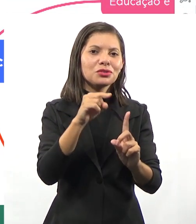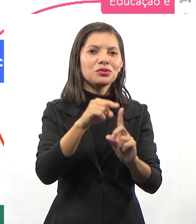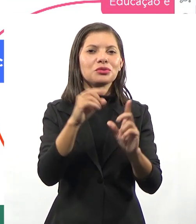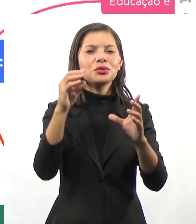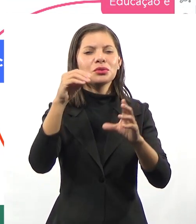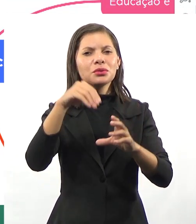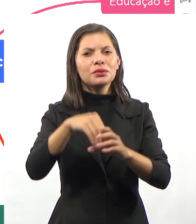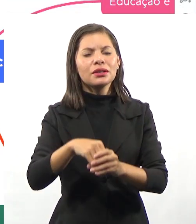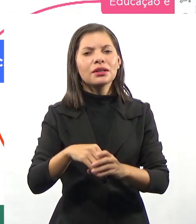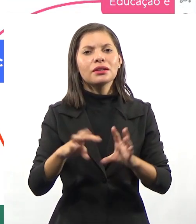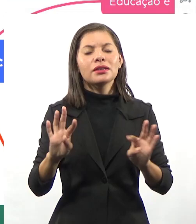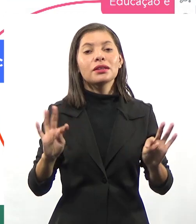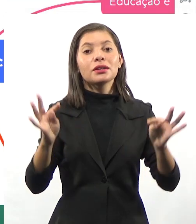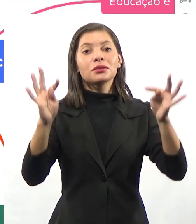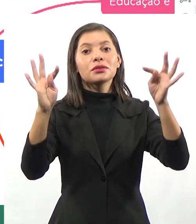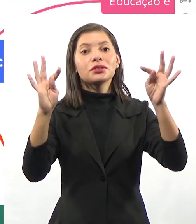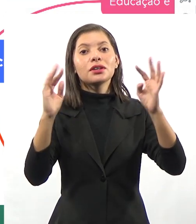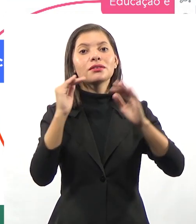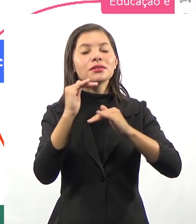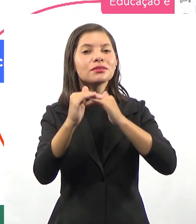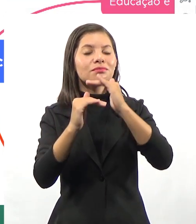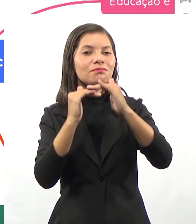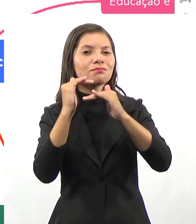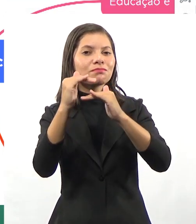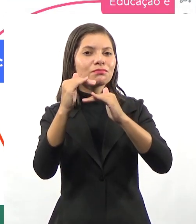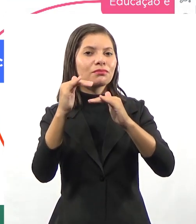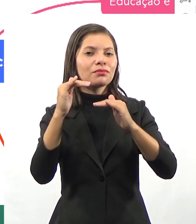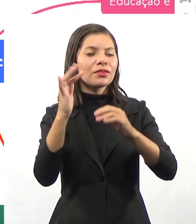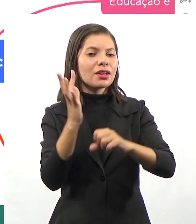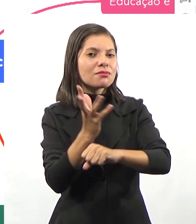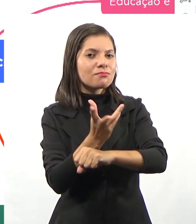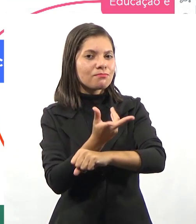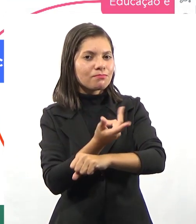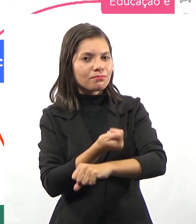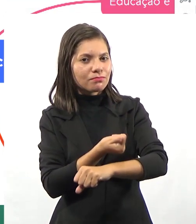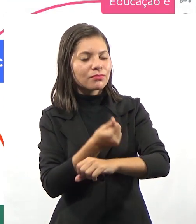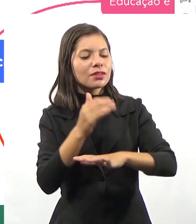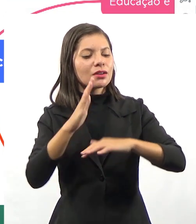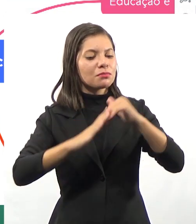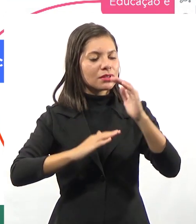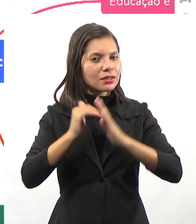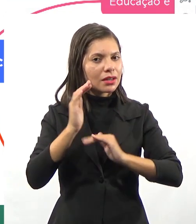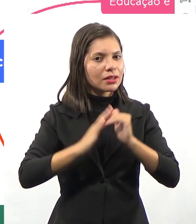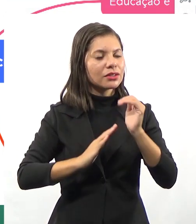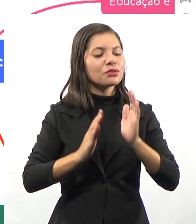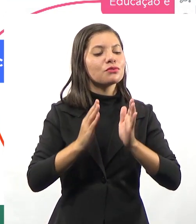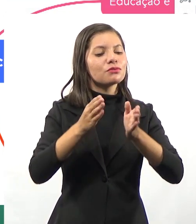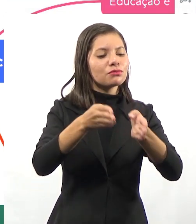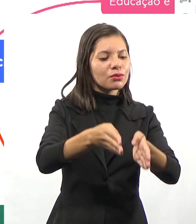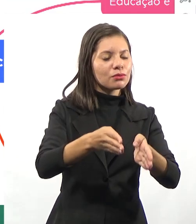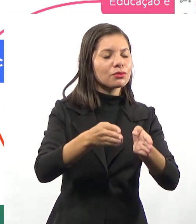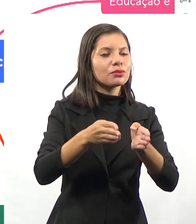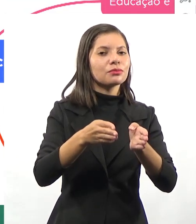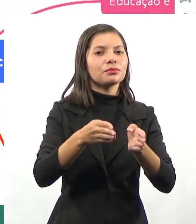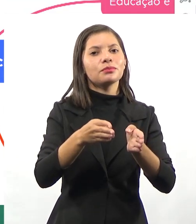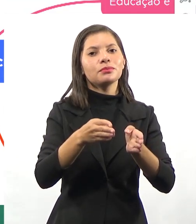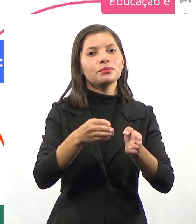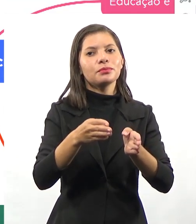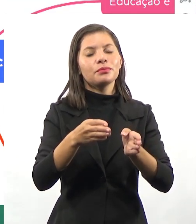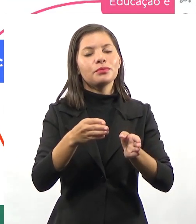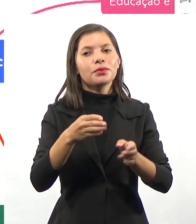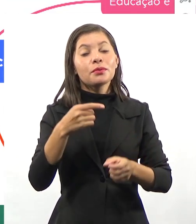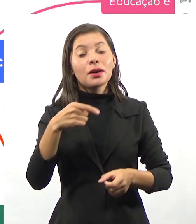inserir a tecnologia é desenvolver determinada competência e habilidade. e é esse que tem que ser o foco.